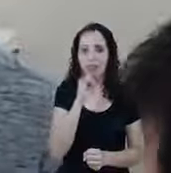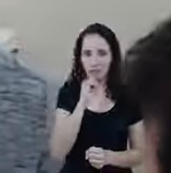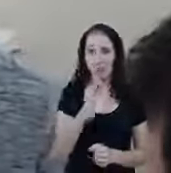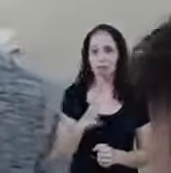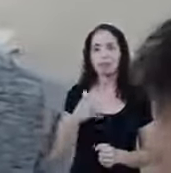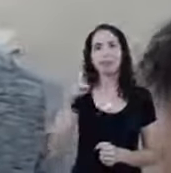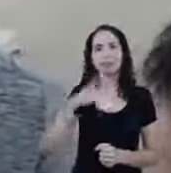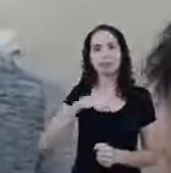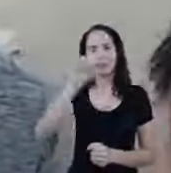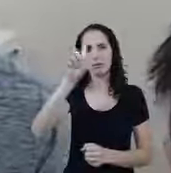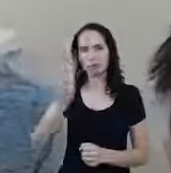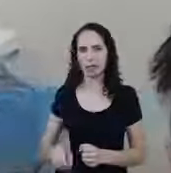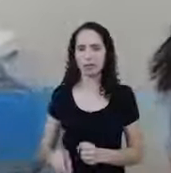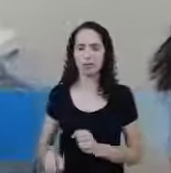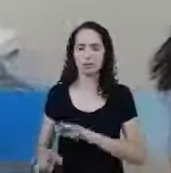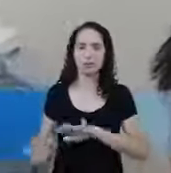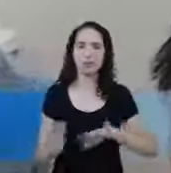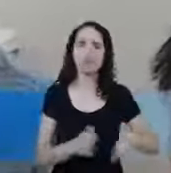Rosemary